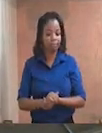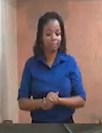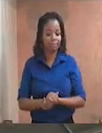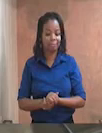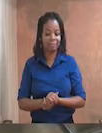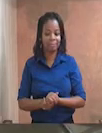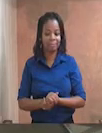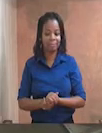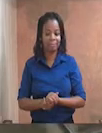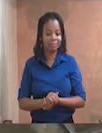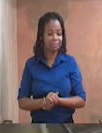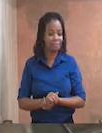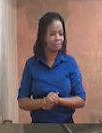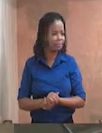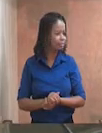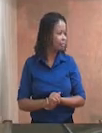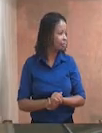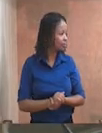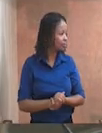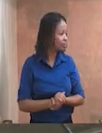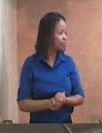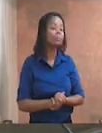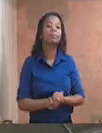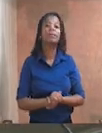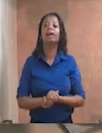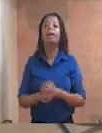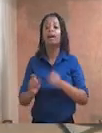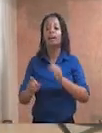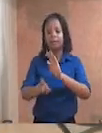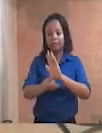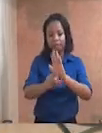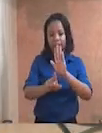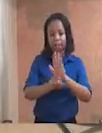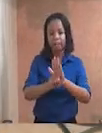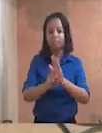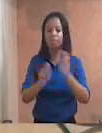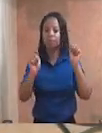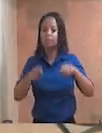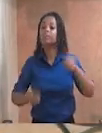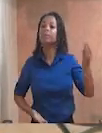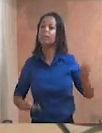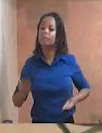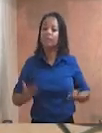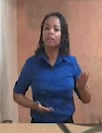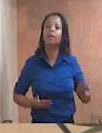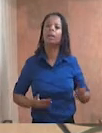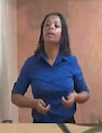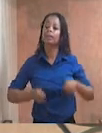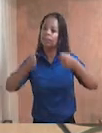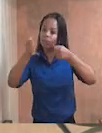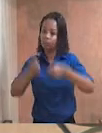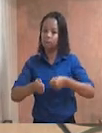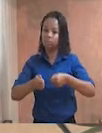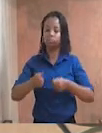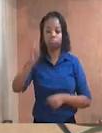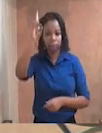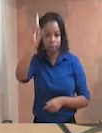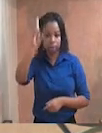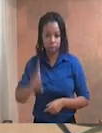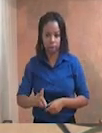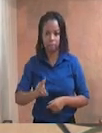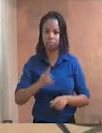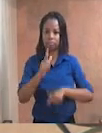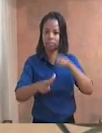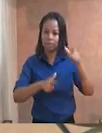dispusse a legislação civil, assegurado a qualquer deles o direito de um caso de